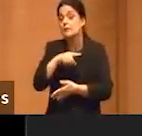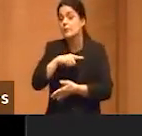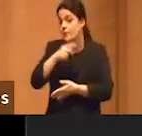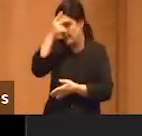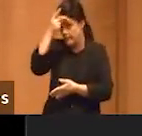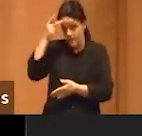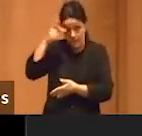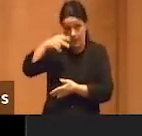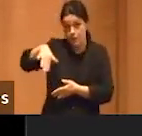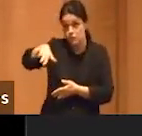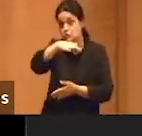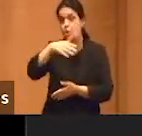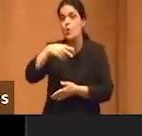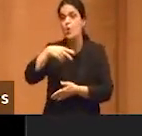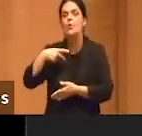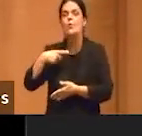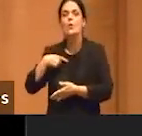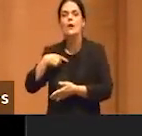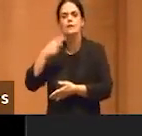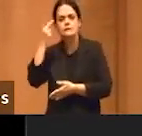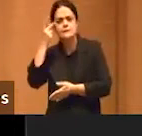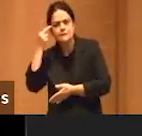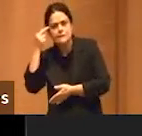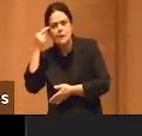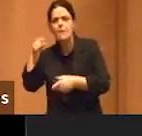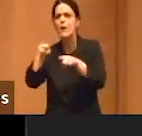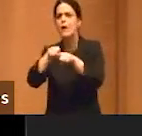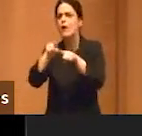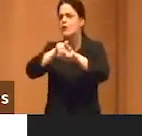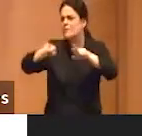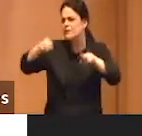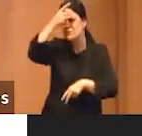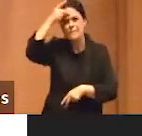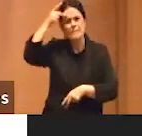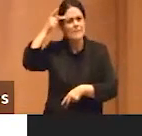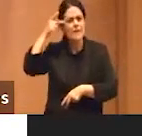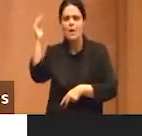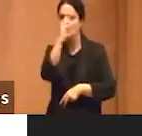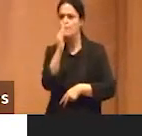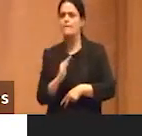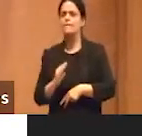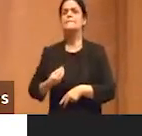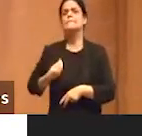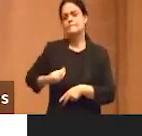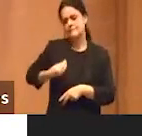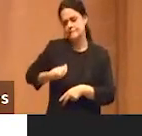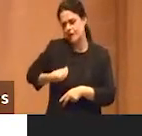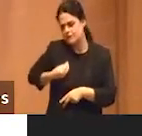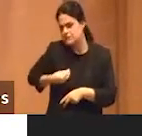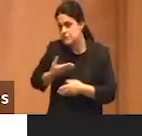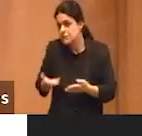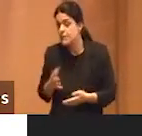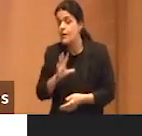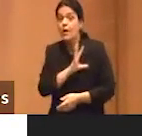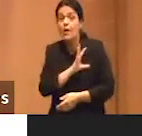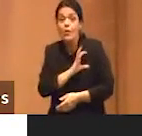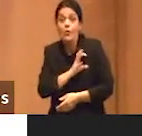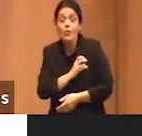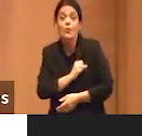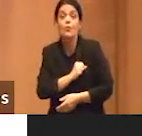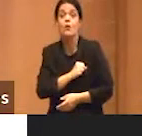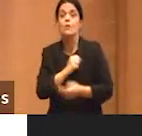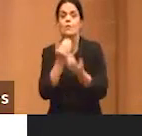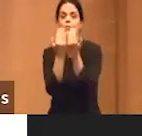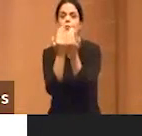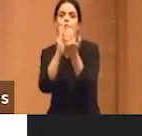aqui do Procomum de Santos, com vários colegas brasileiros que participam disso, e eu adoro a abertura do querido